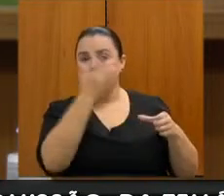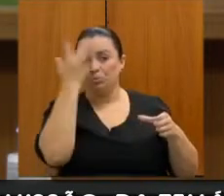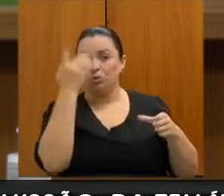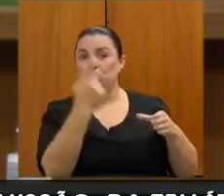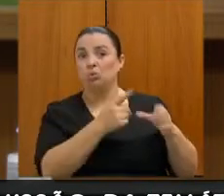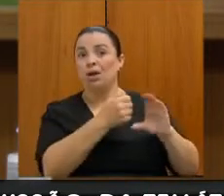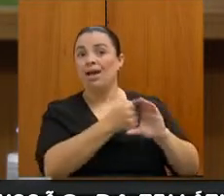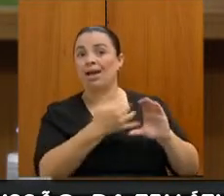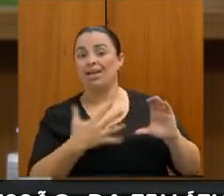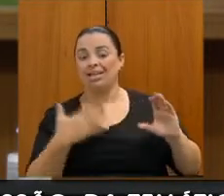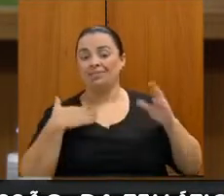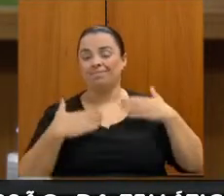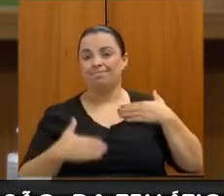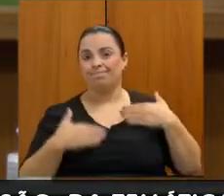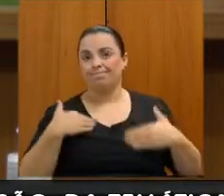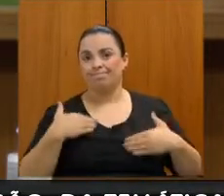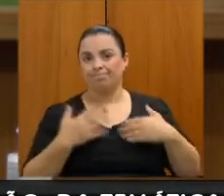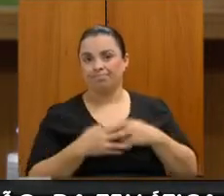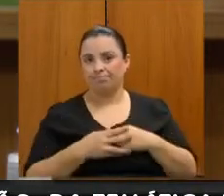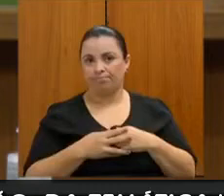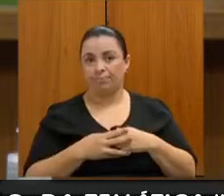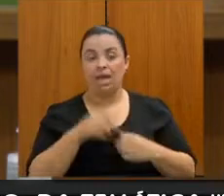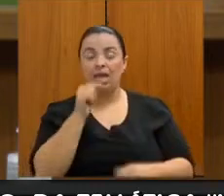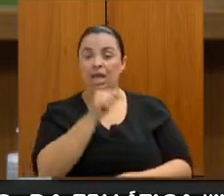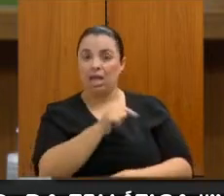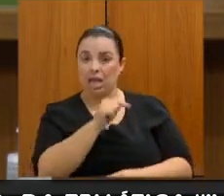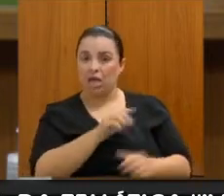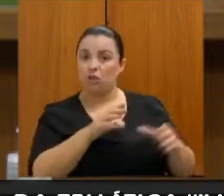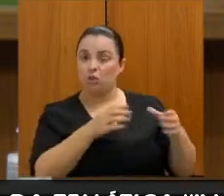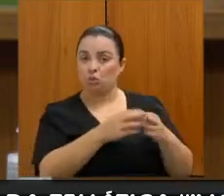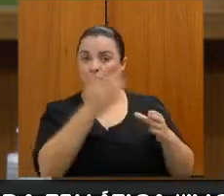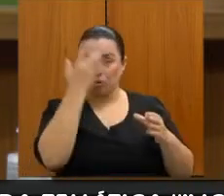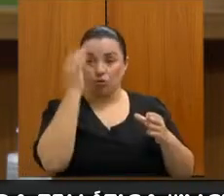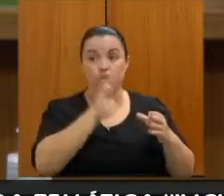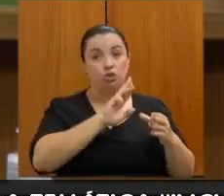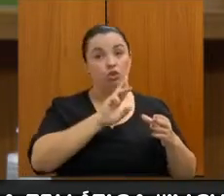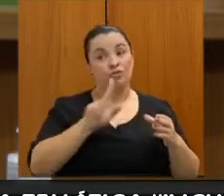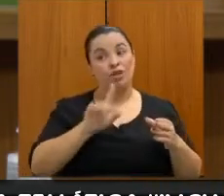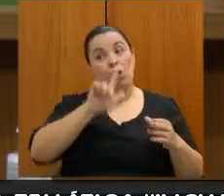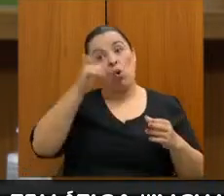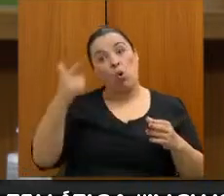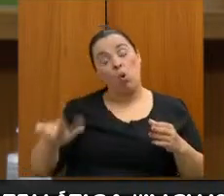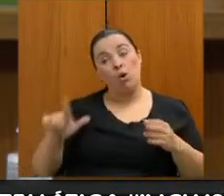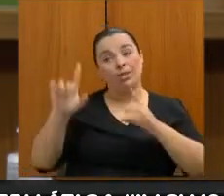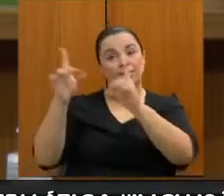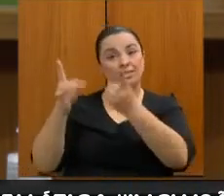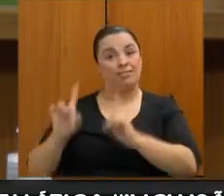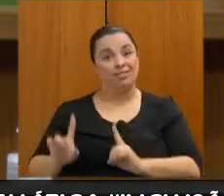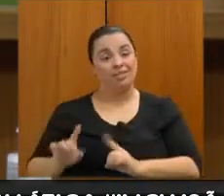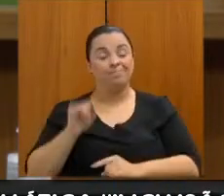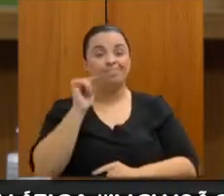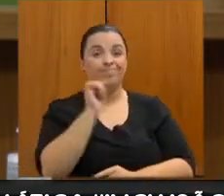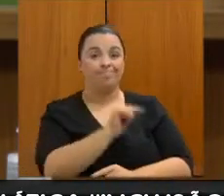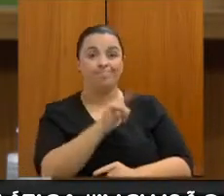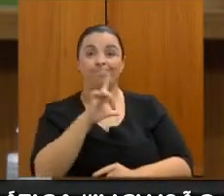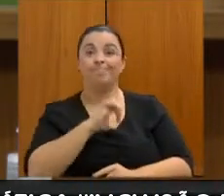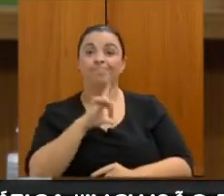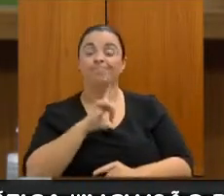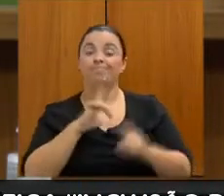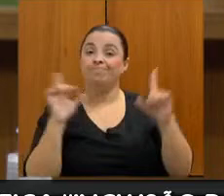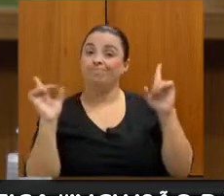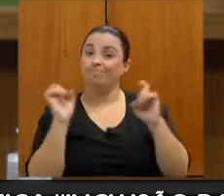diferentemente das demais pessoas com deficiência, eles têm uma